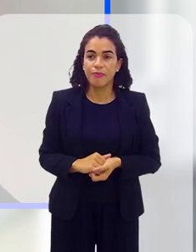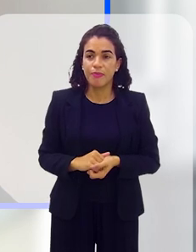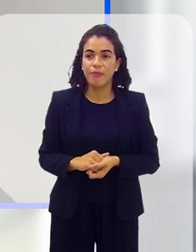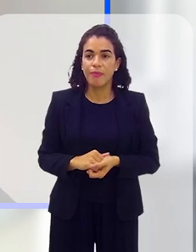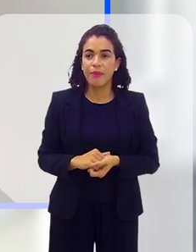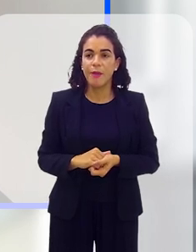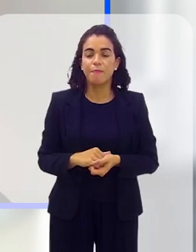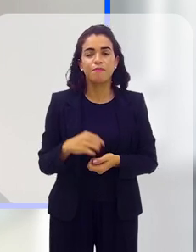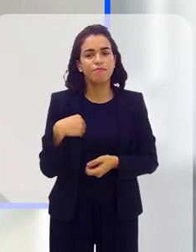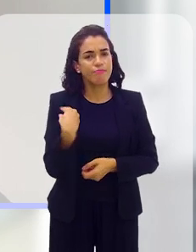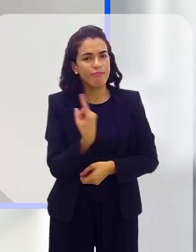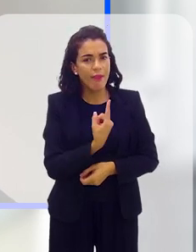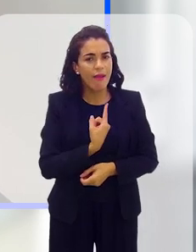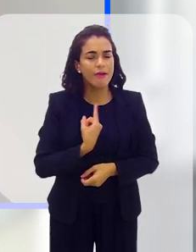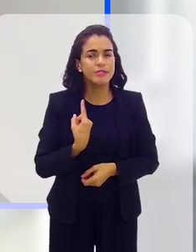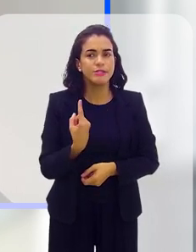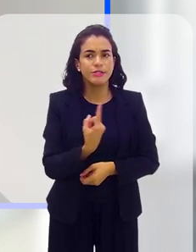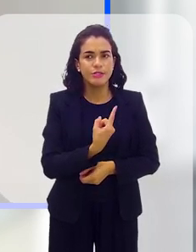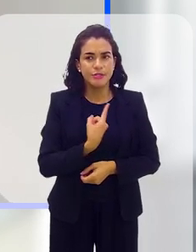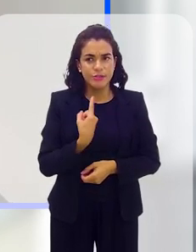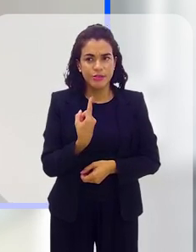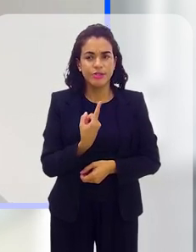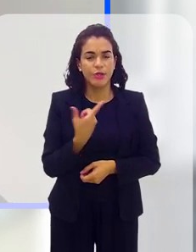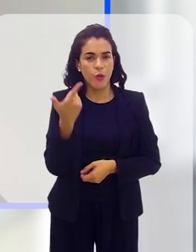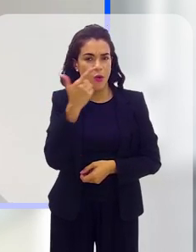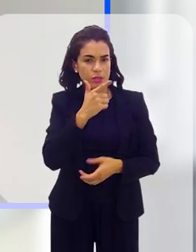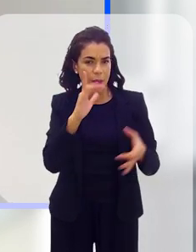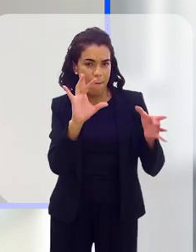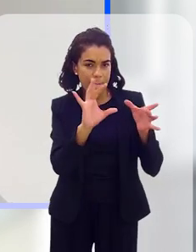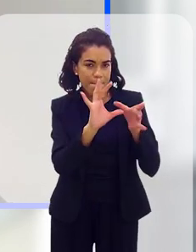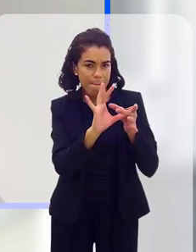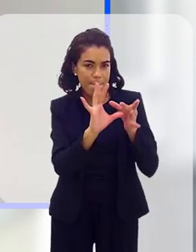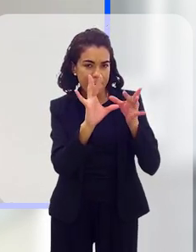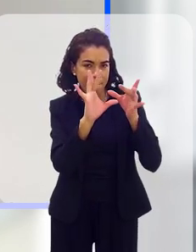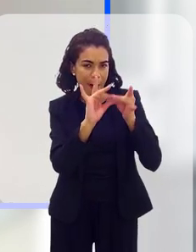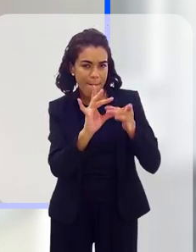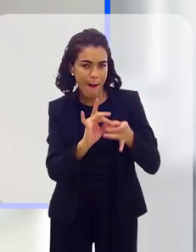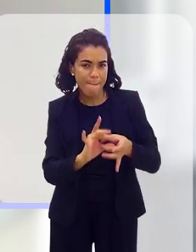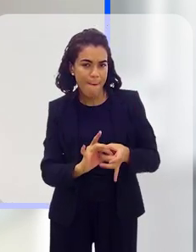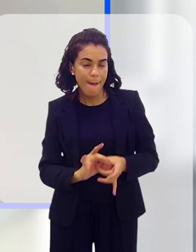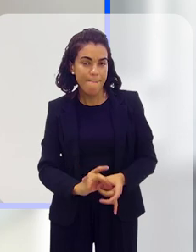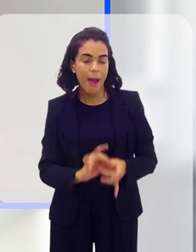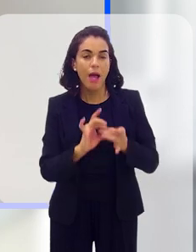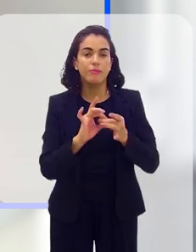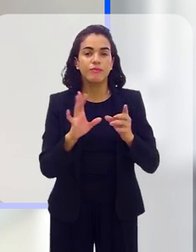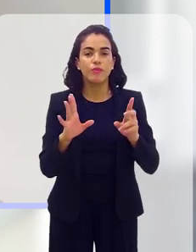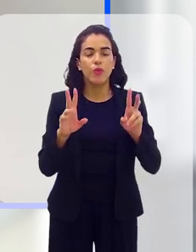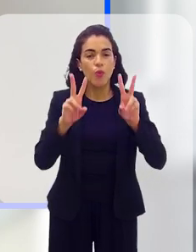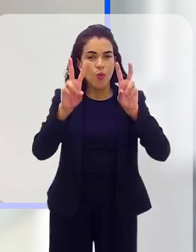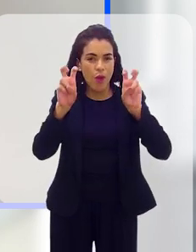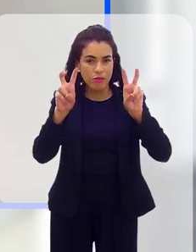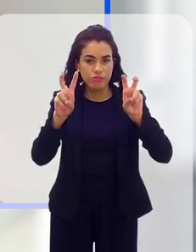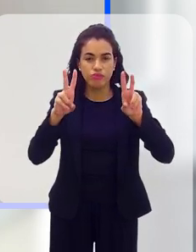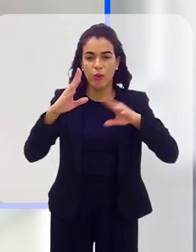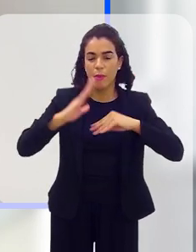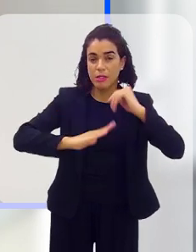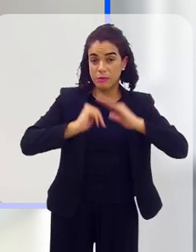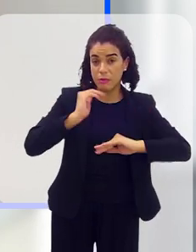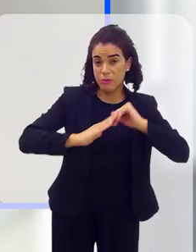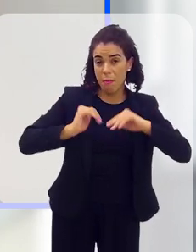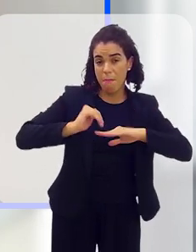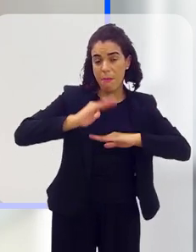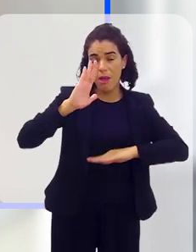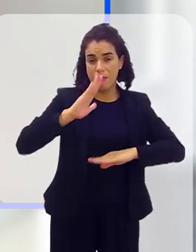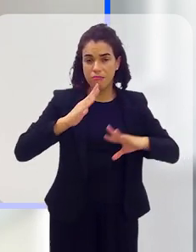Perfeito. Para a gente amarrar um pouco mais essa questão no assunto, quando a está falando